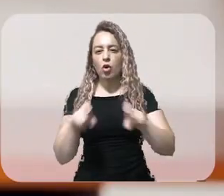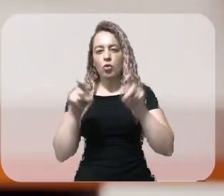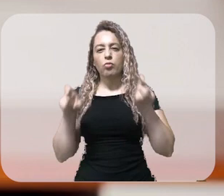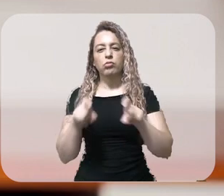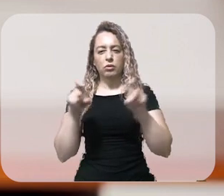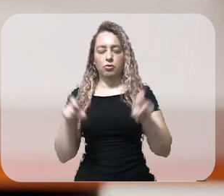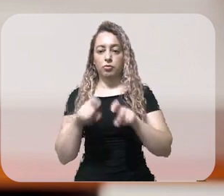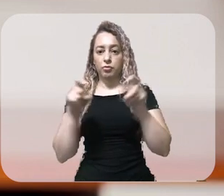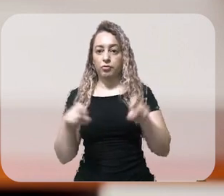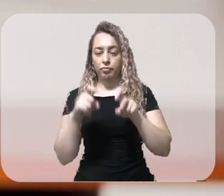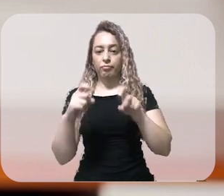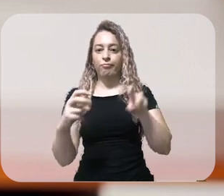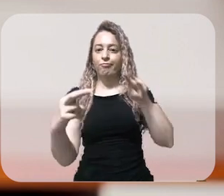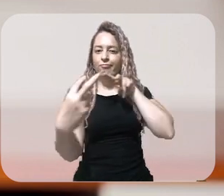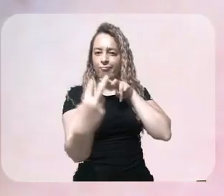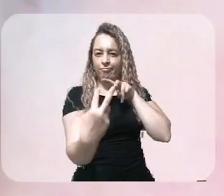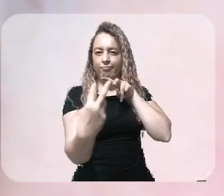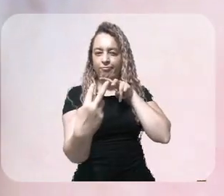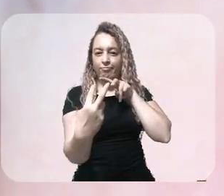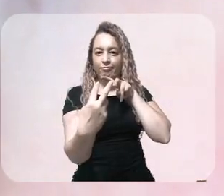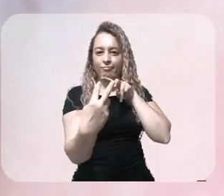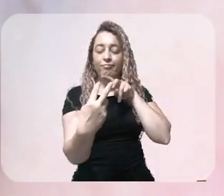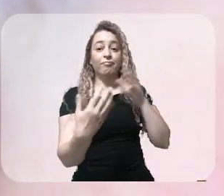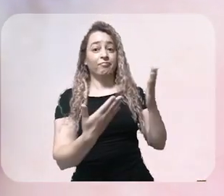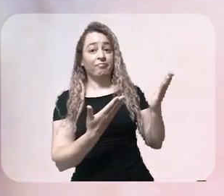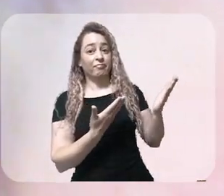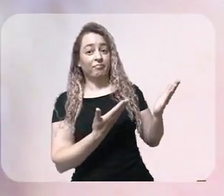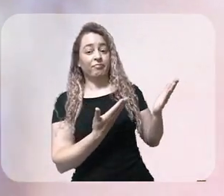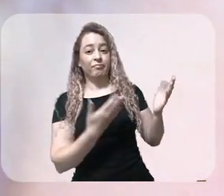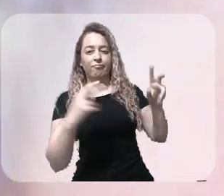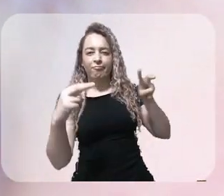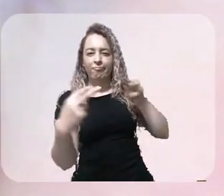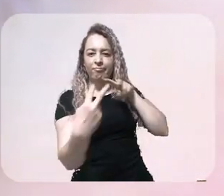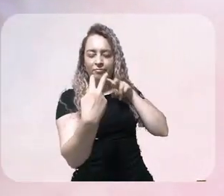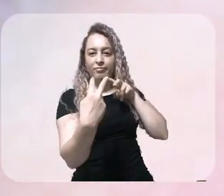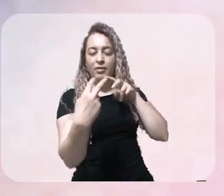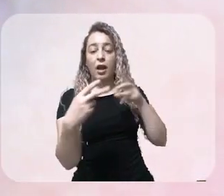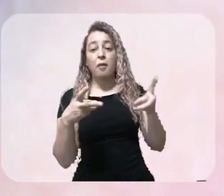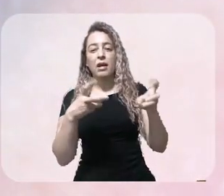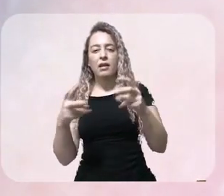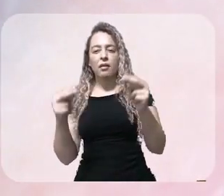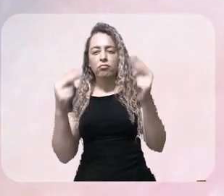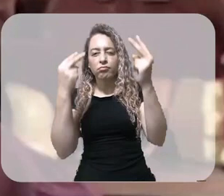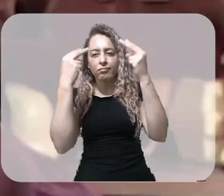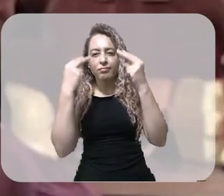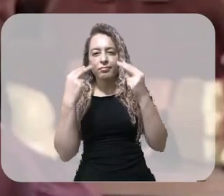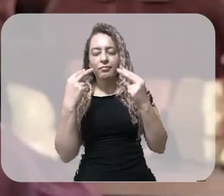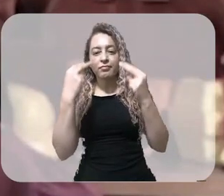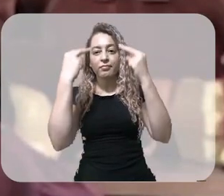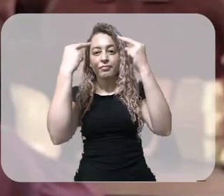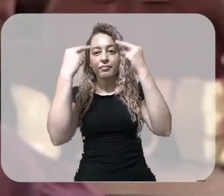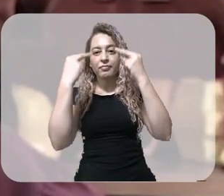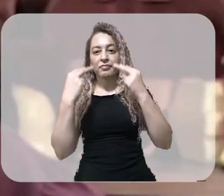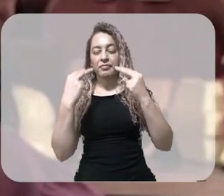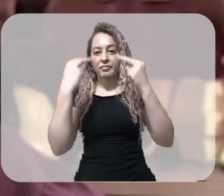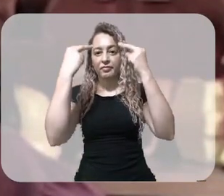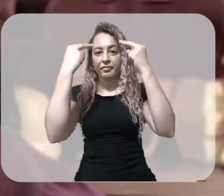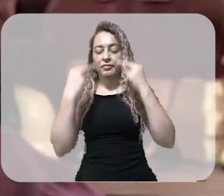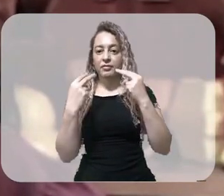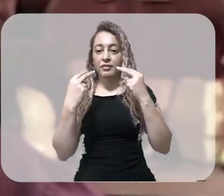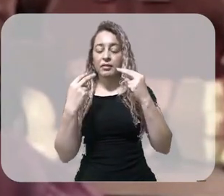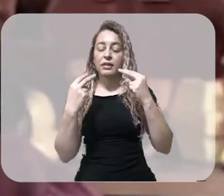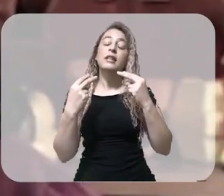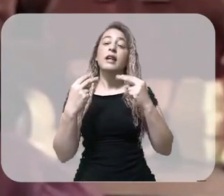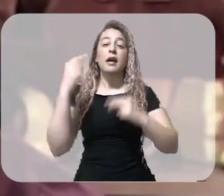emite raios infravermelhos e registra a direção percorrida pelos olhos do paciente. Supondo que ele esteja